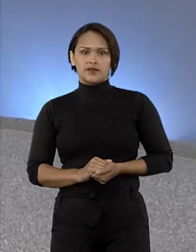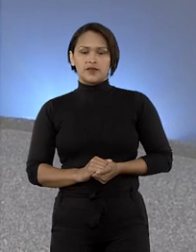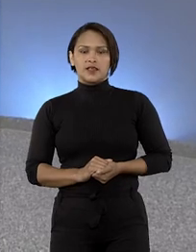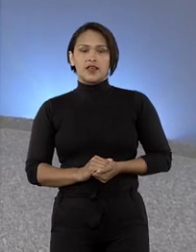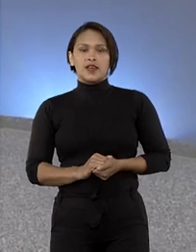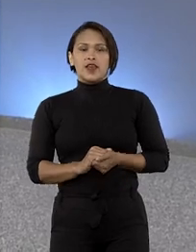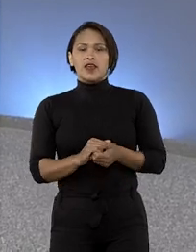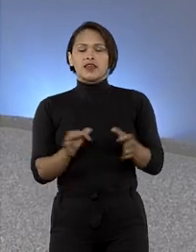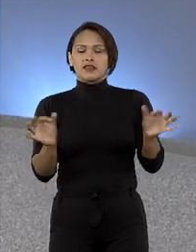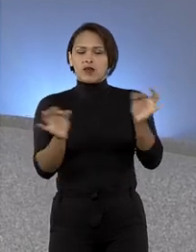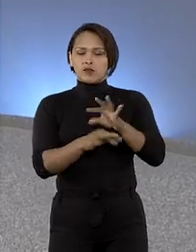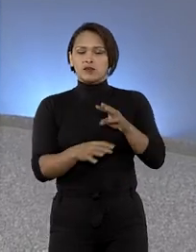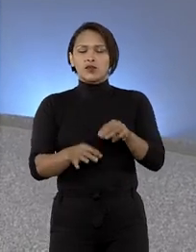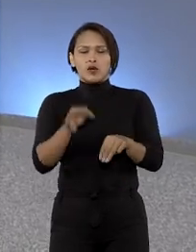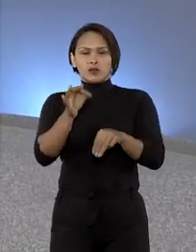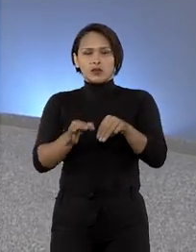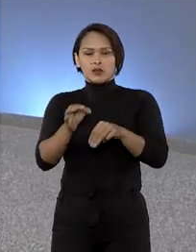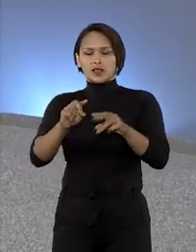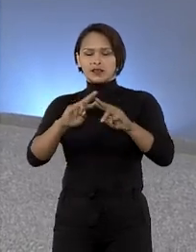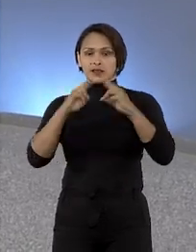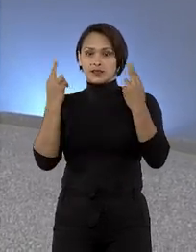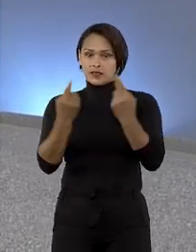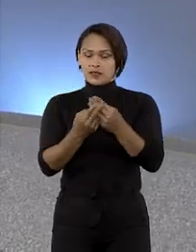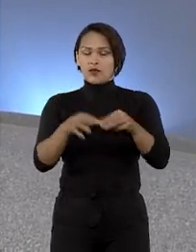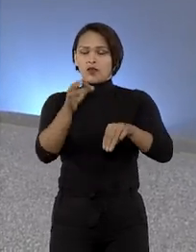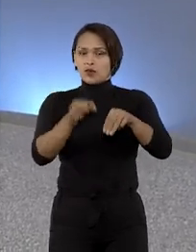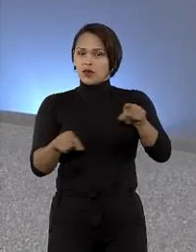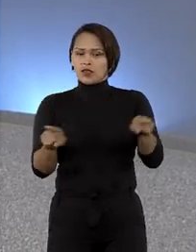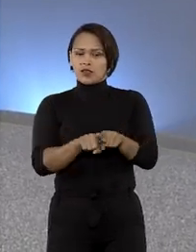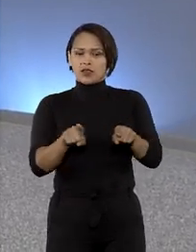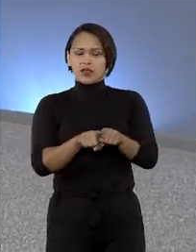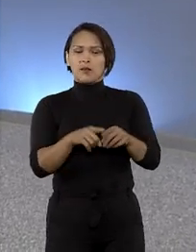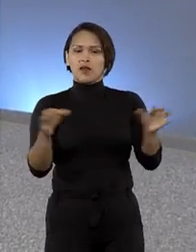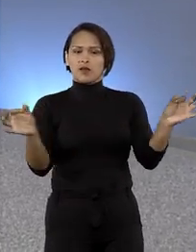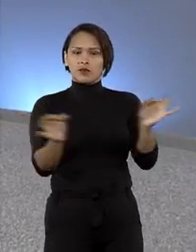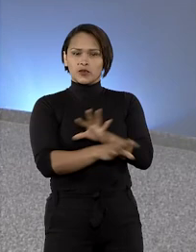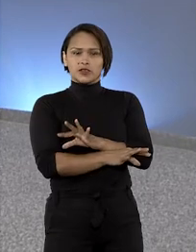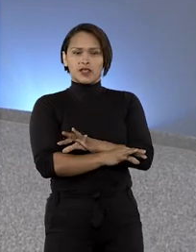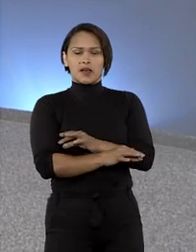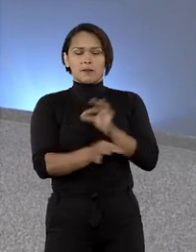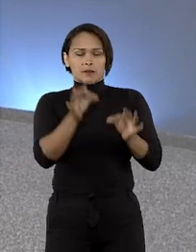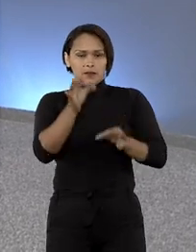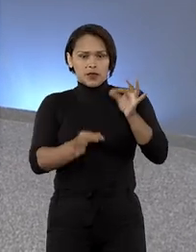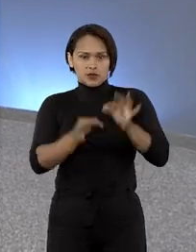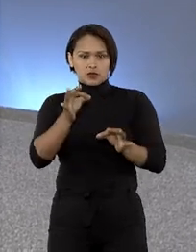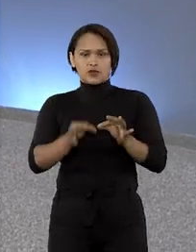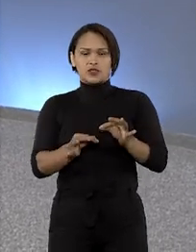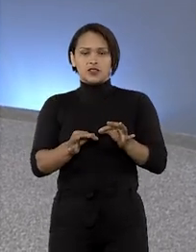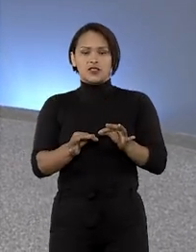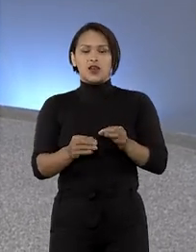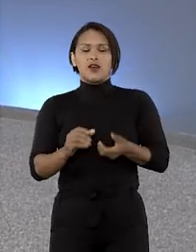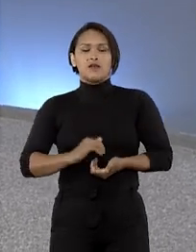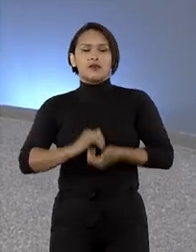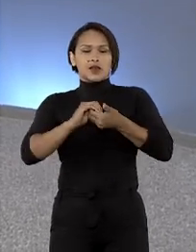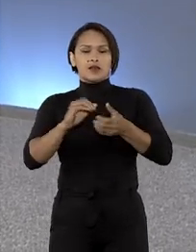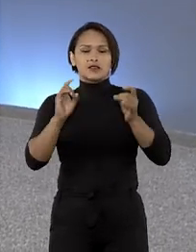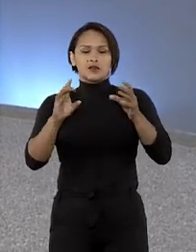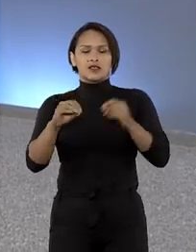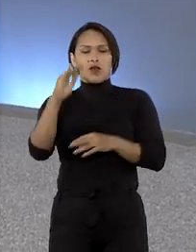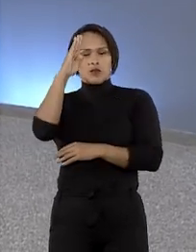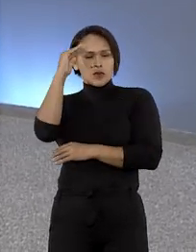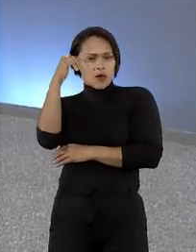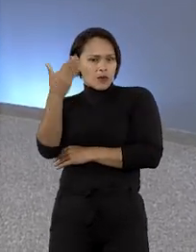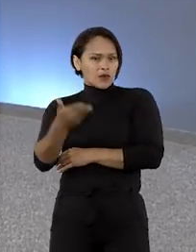E na última sessão do ministro no tribunal, que também marcou o encerramento do ano judiciário, a Corte Especial